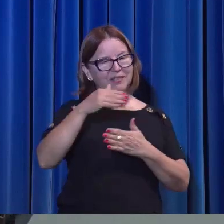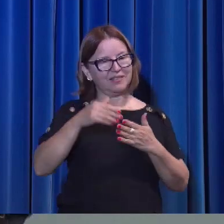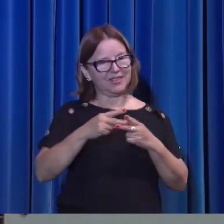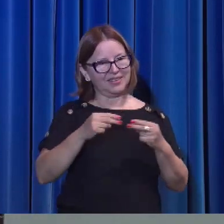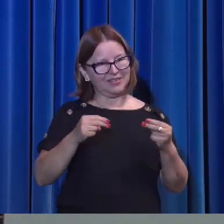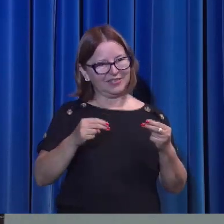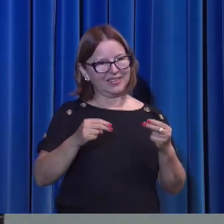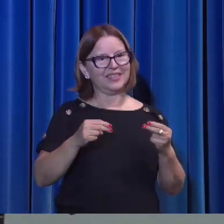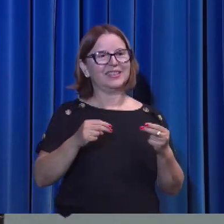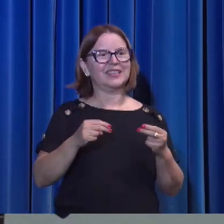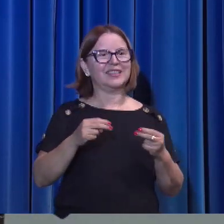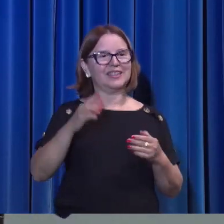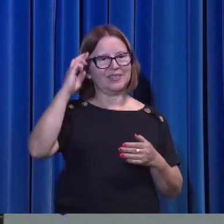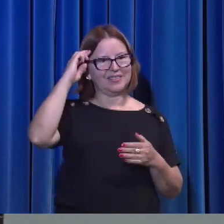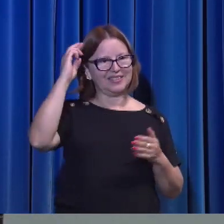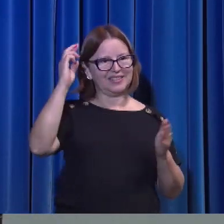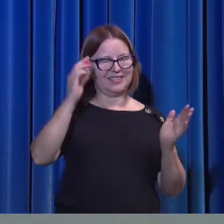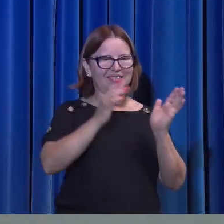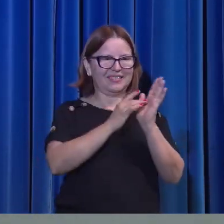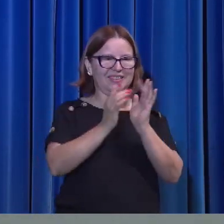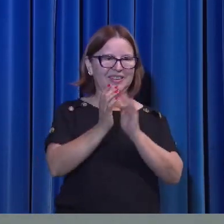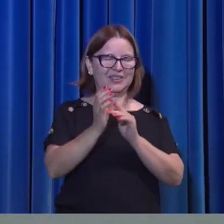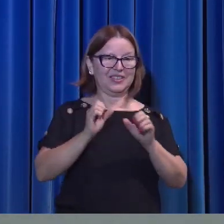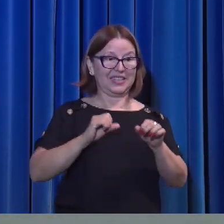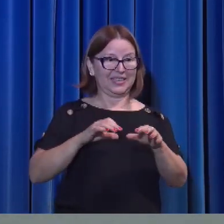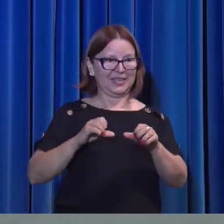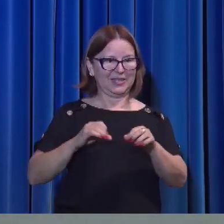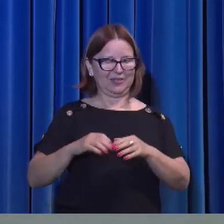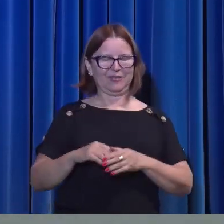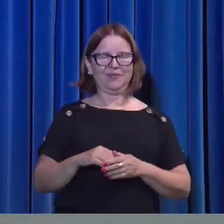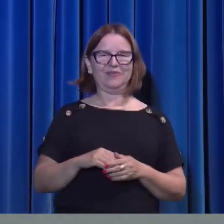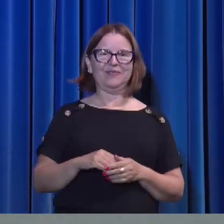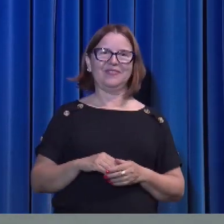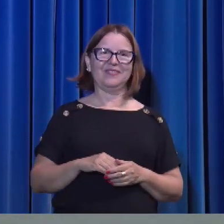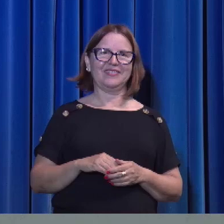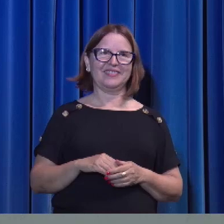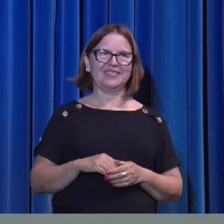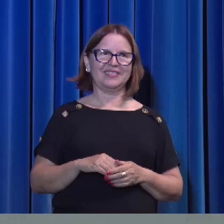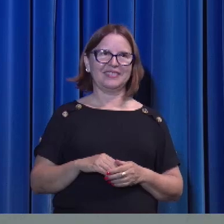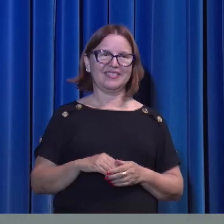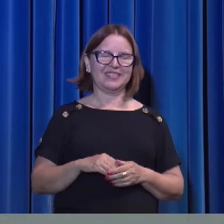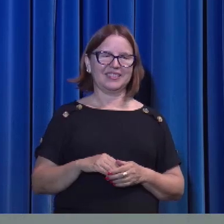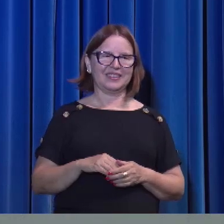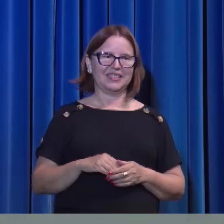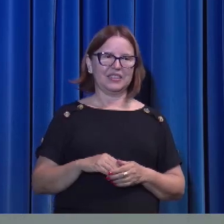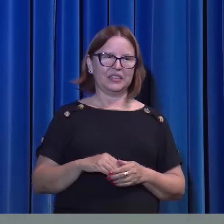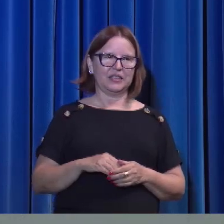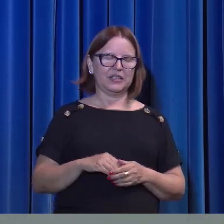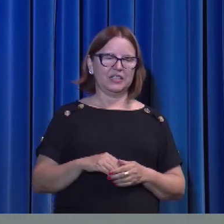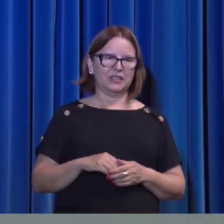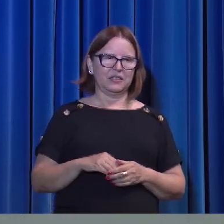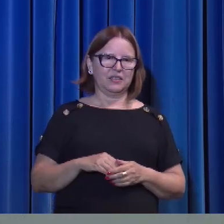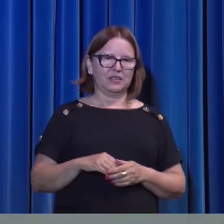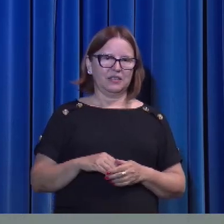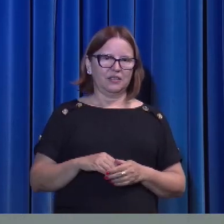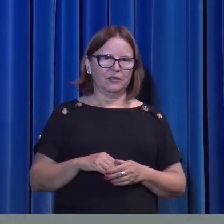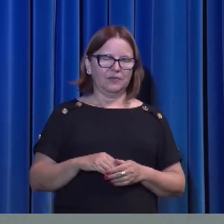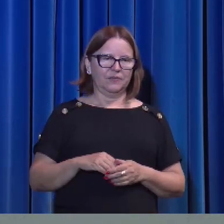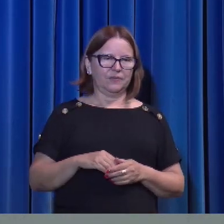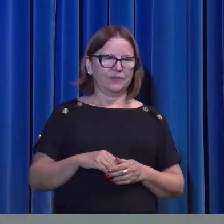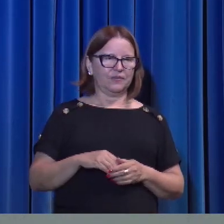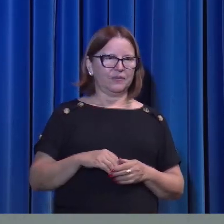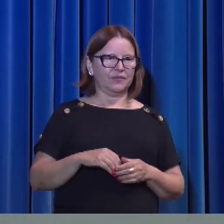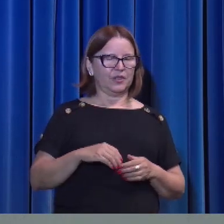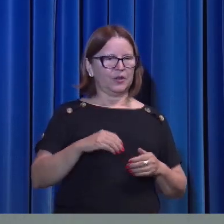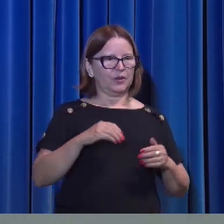Na verdade o Senhor Jesus parece ter apresentado em forma de germe tudo, todo o ensino